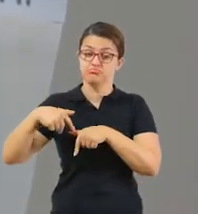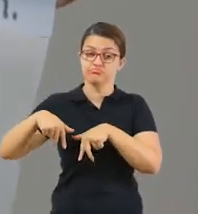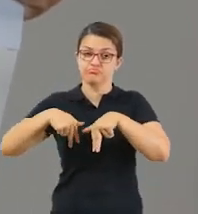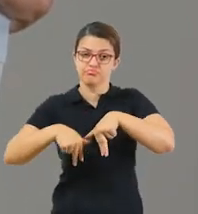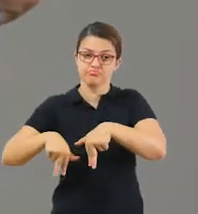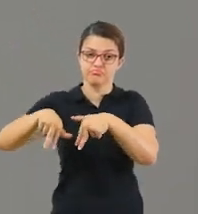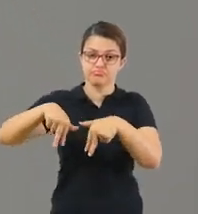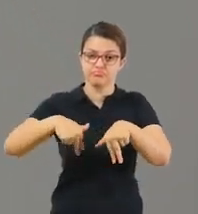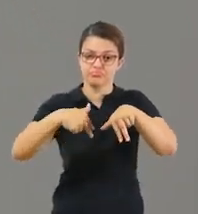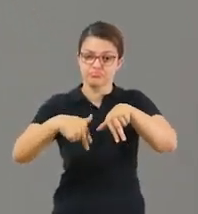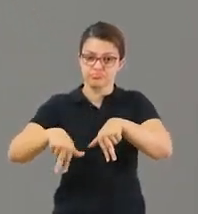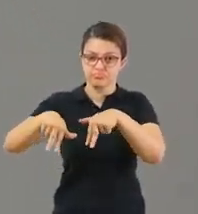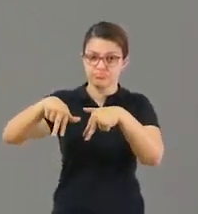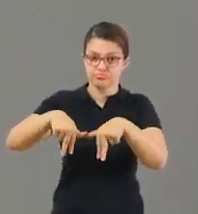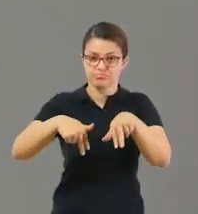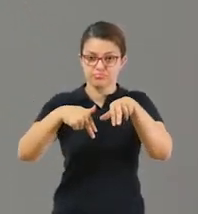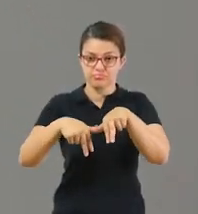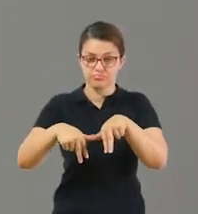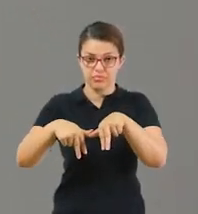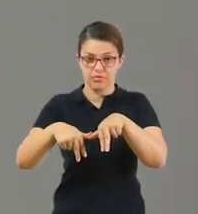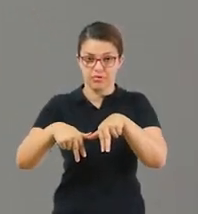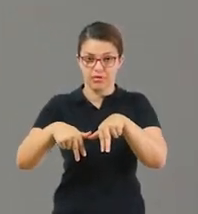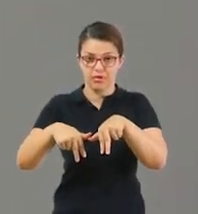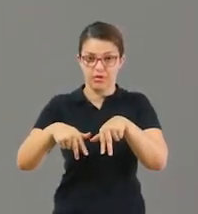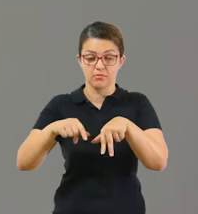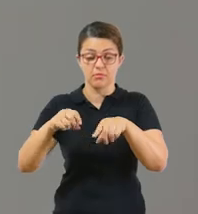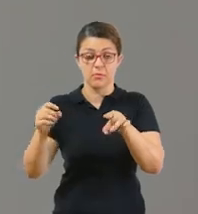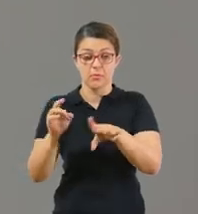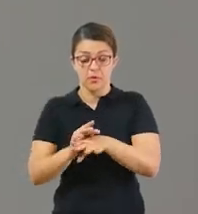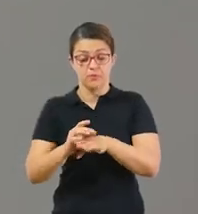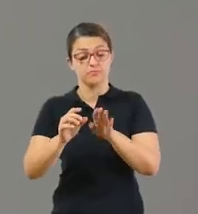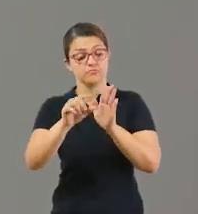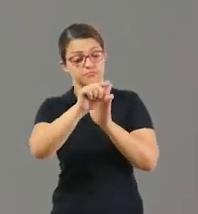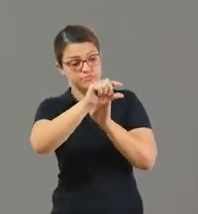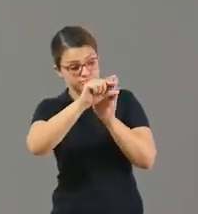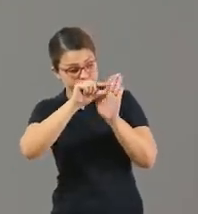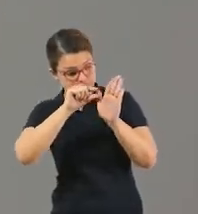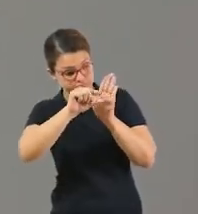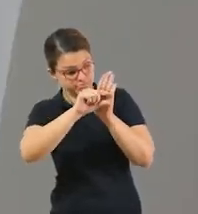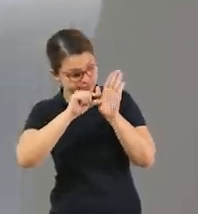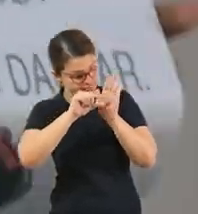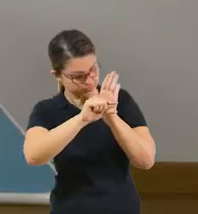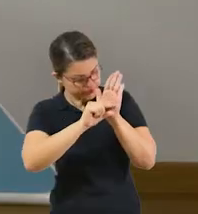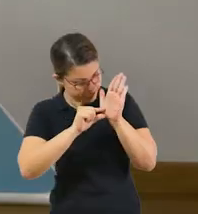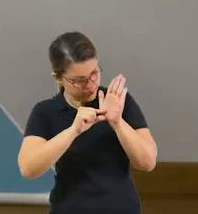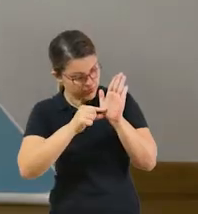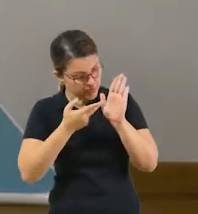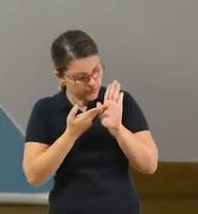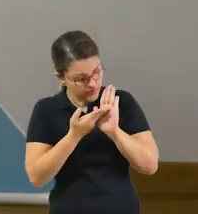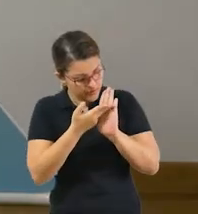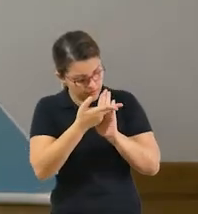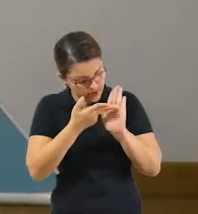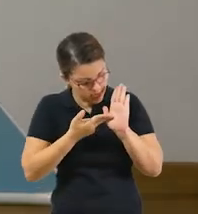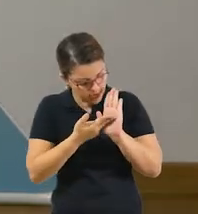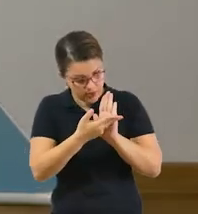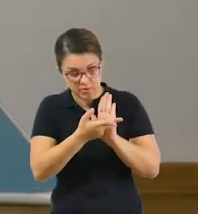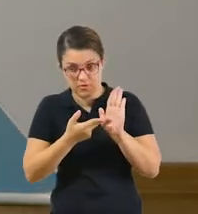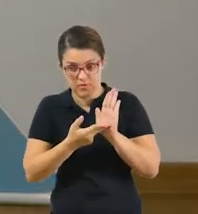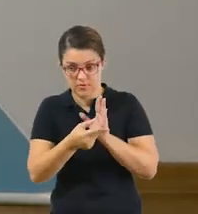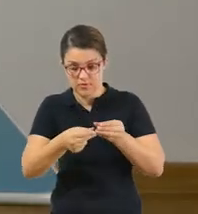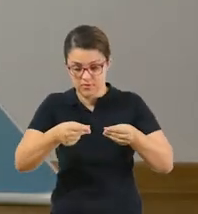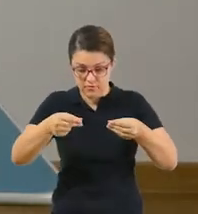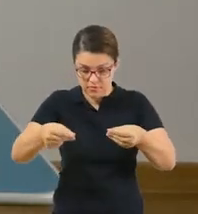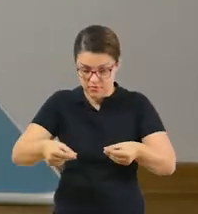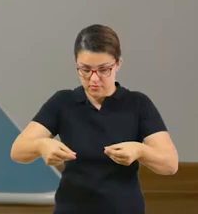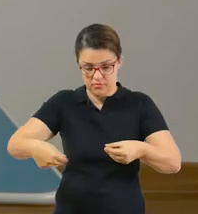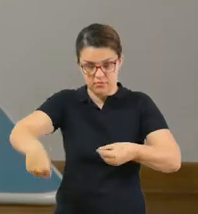de feita a leitura, você pode recortar os versos, né? Aí você pode estar colocando os versos